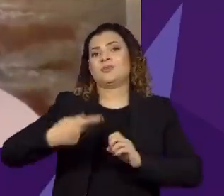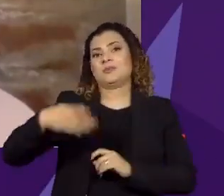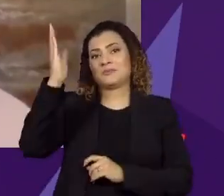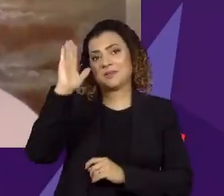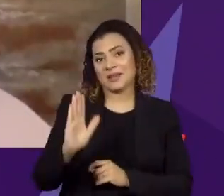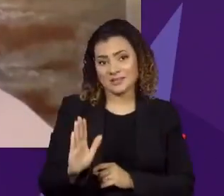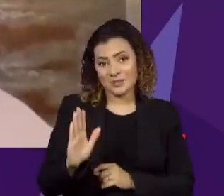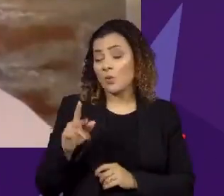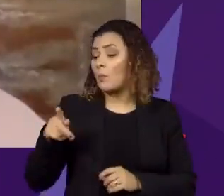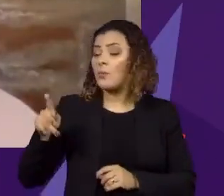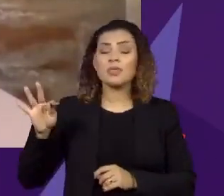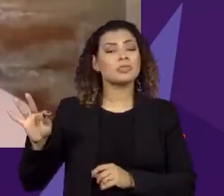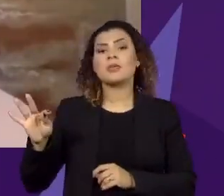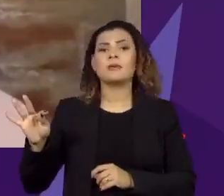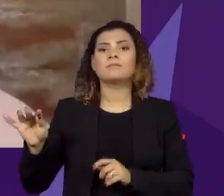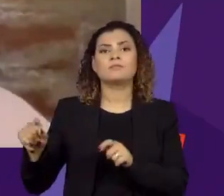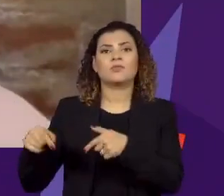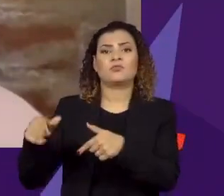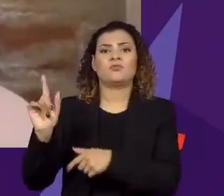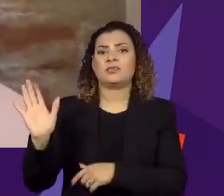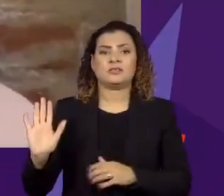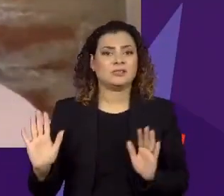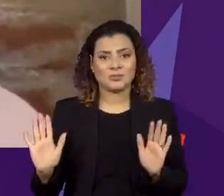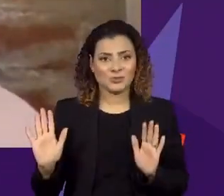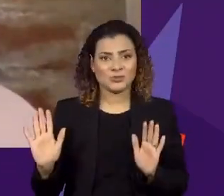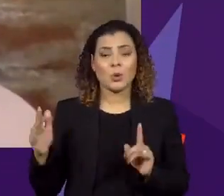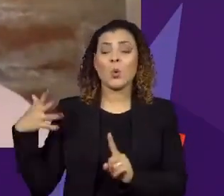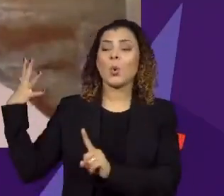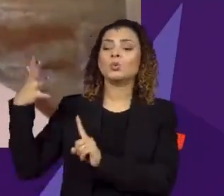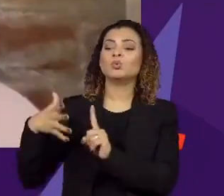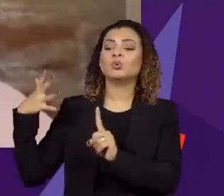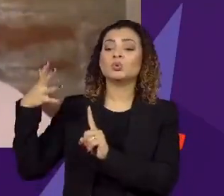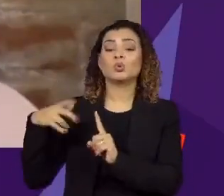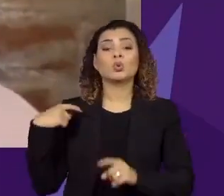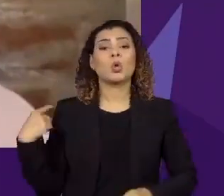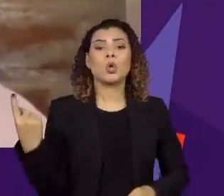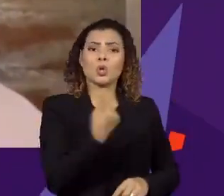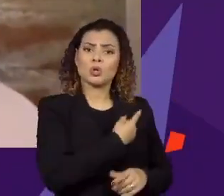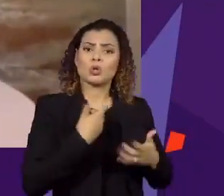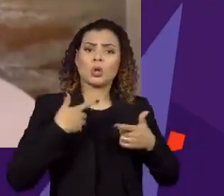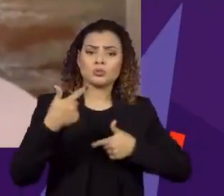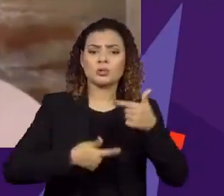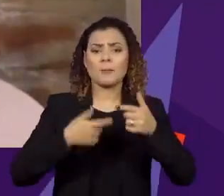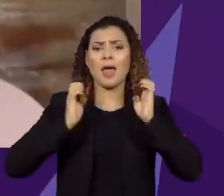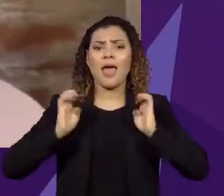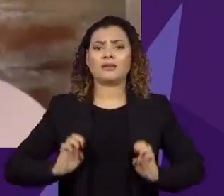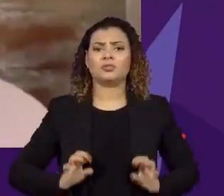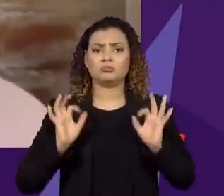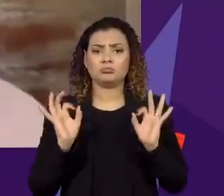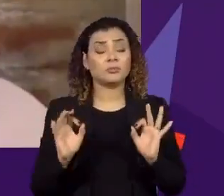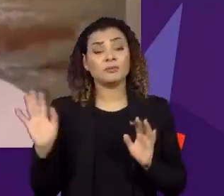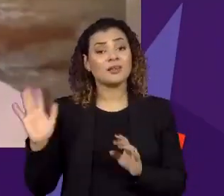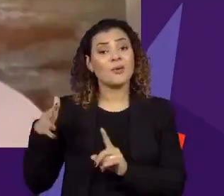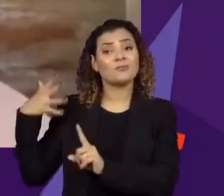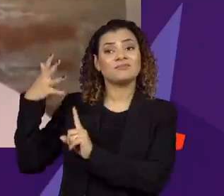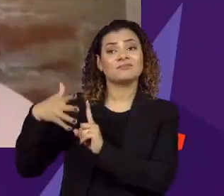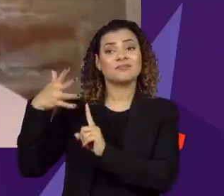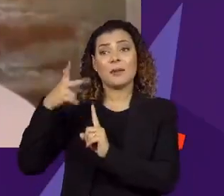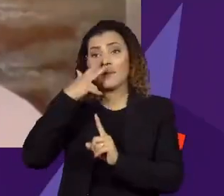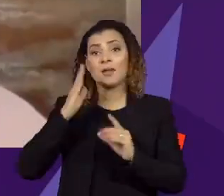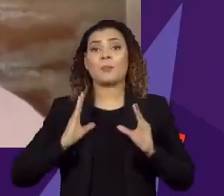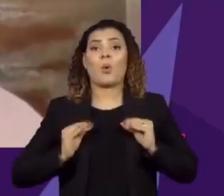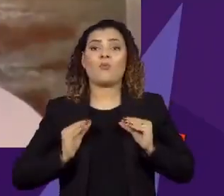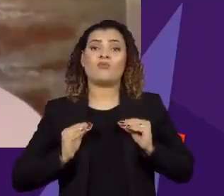E o PT não fez disso um discurso dizendo, nós estamos fazendo um trabalho ético. Ele fez um discurso na base do